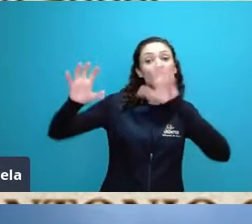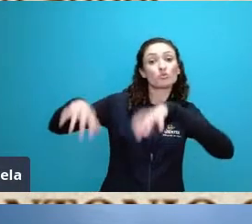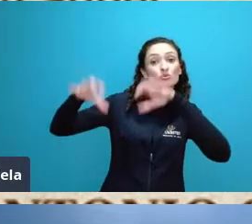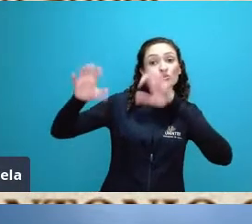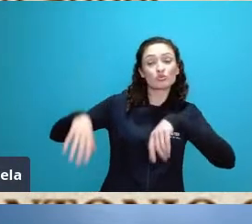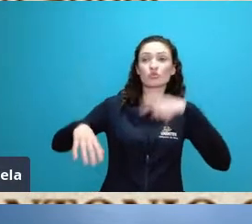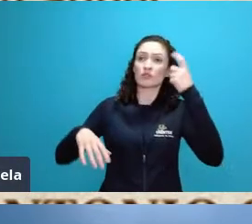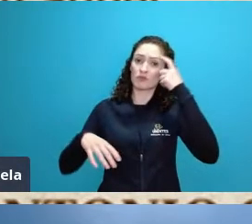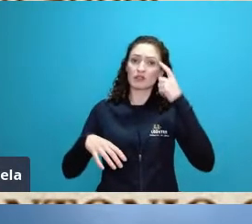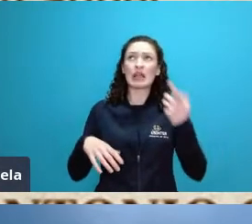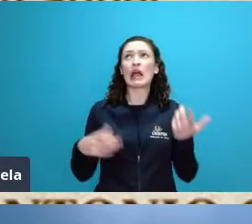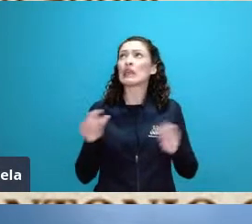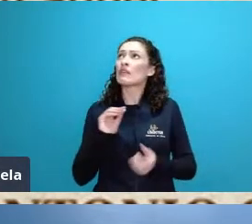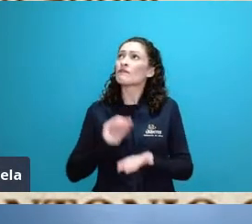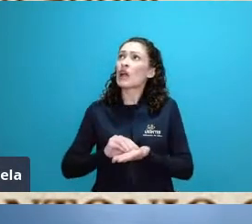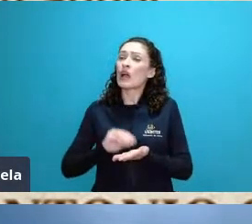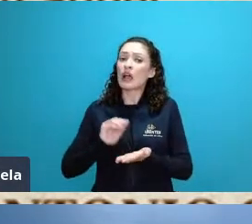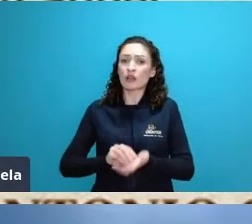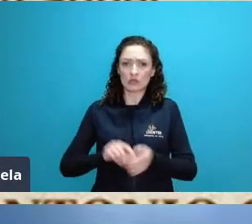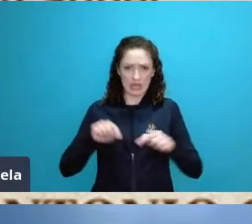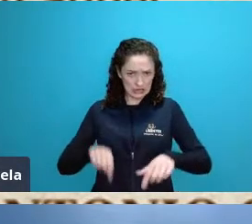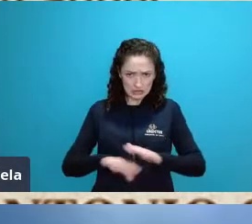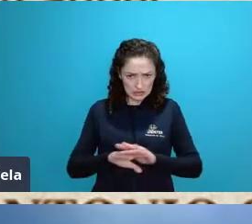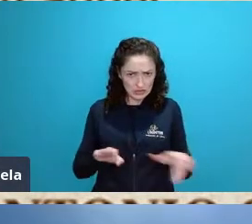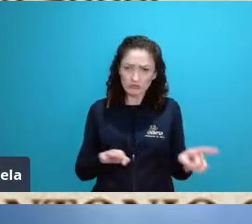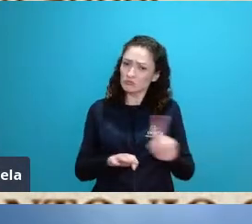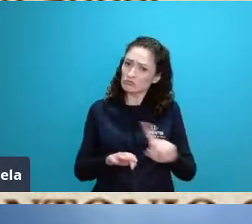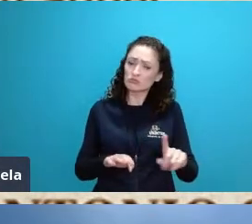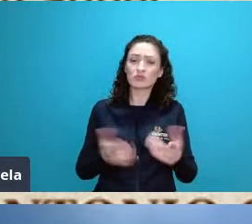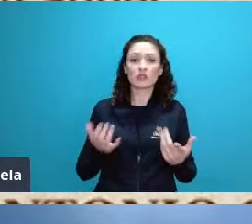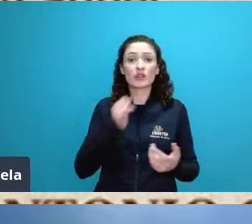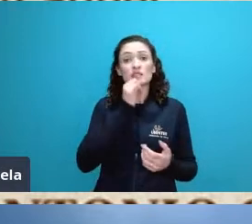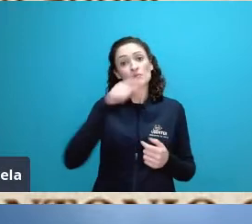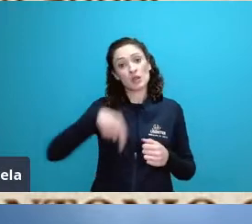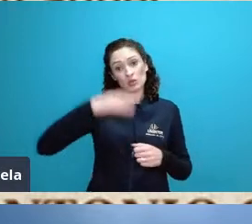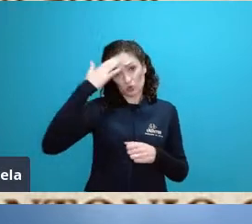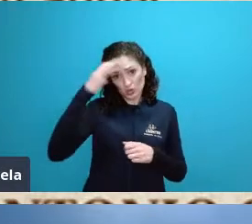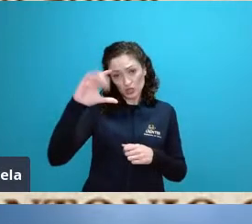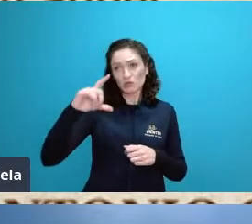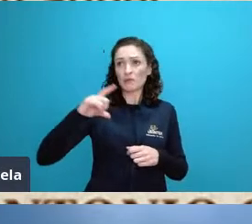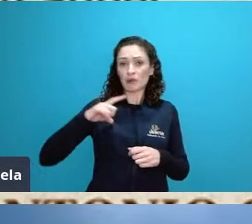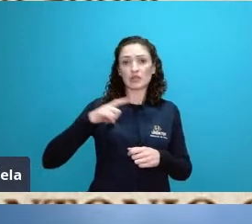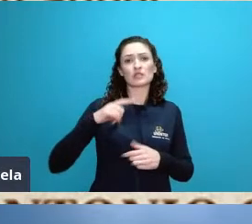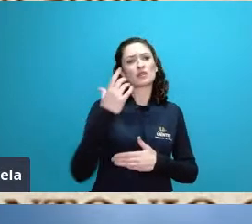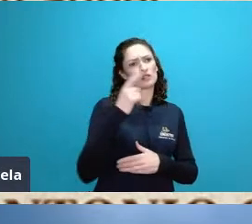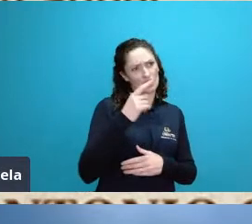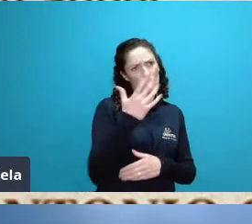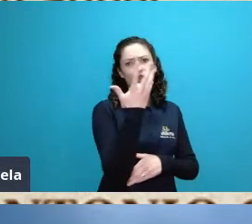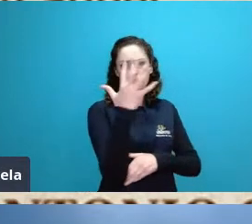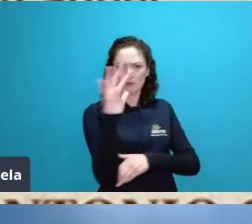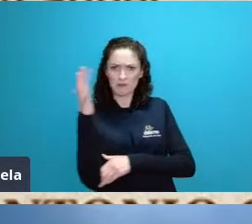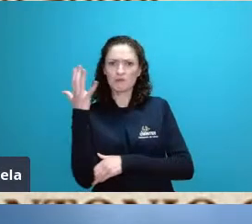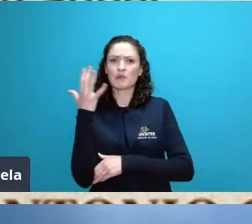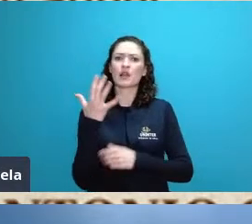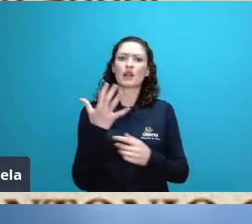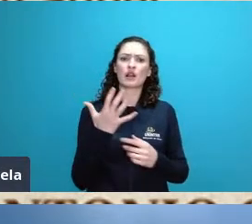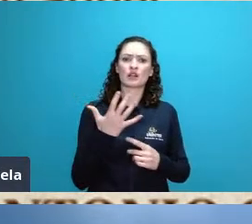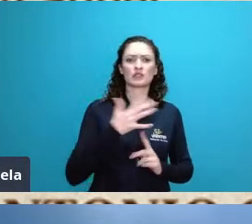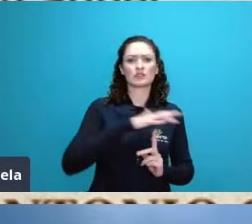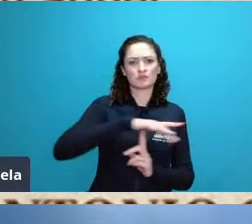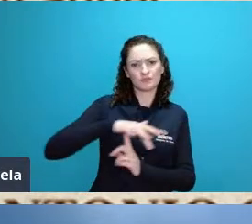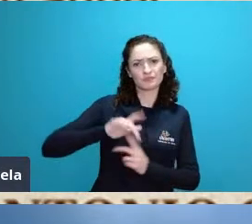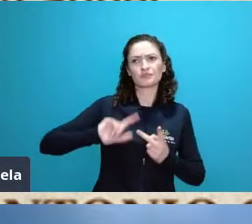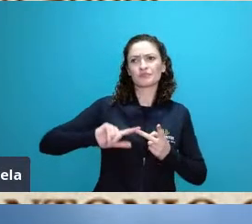sabemos que também não temos florestas grandes aqui em Curitiba temos parques tem a Serra do Mar mas tudo isso afeta também o ciclo das chuvas